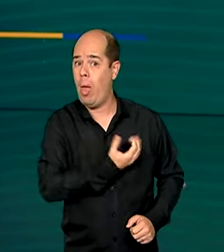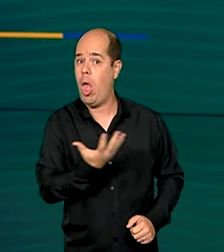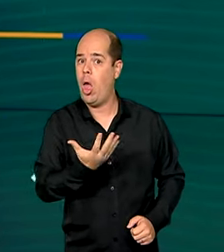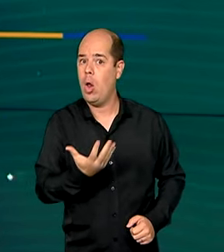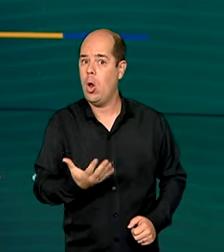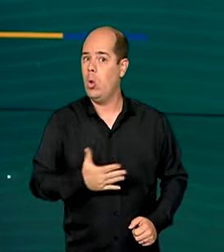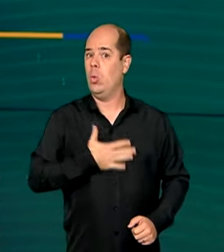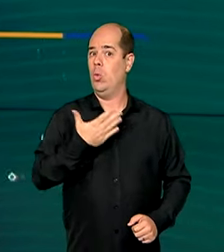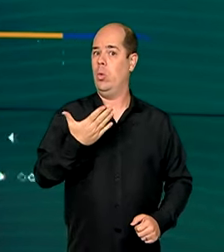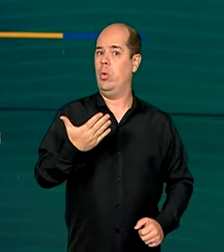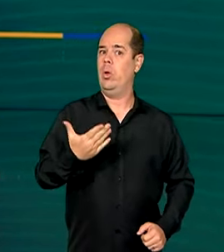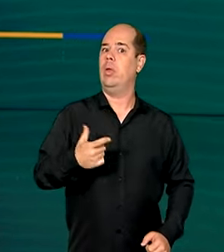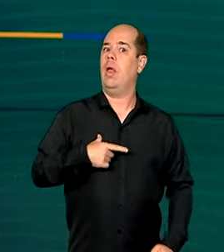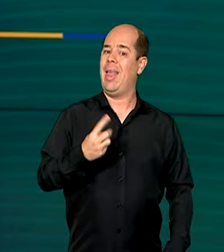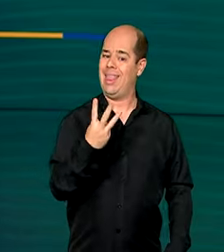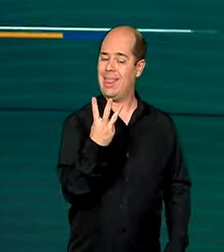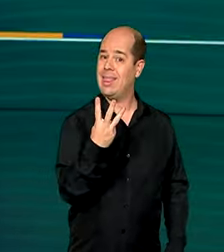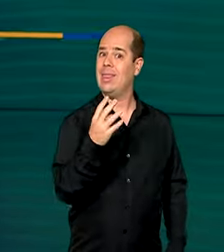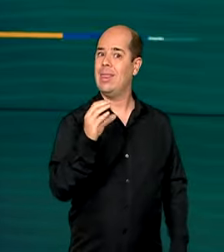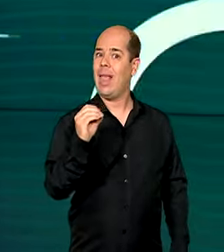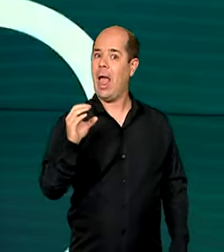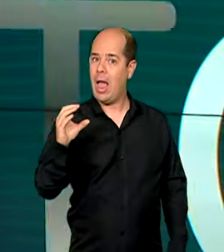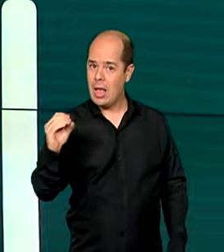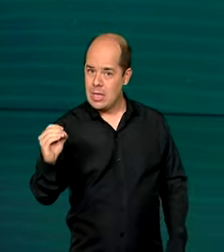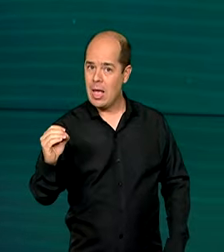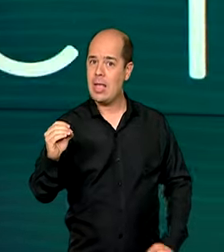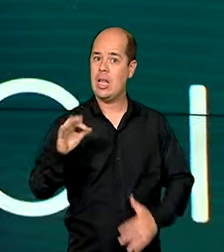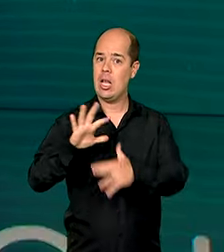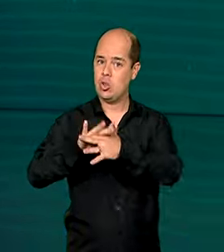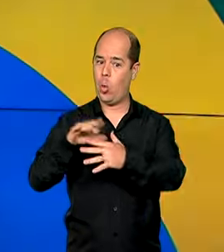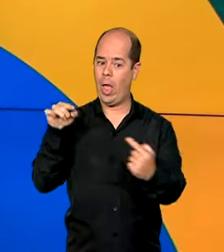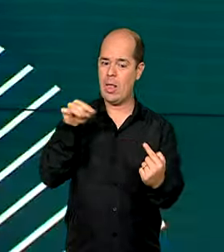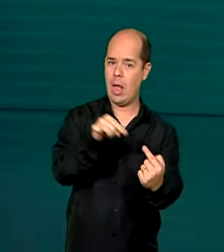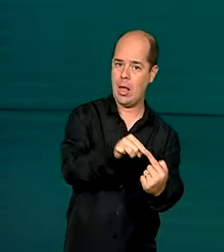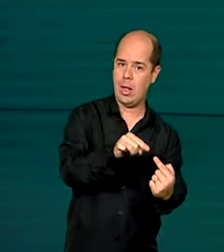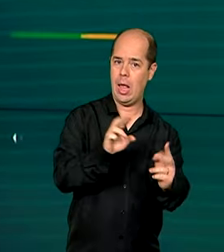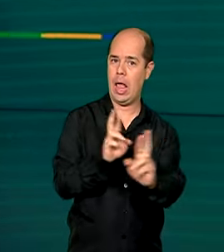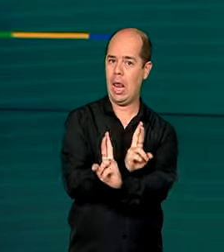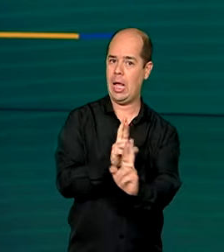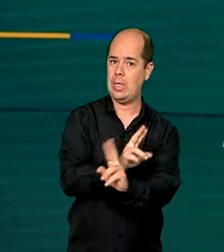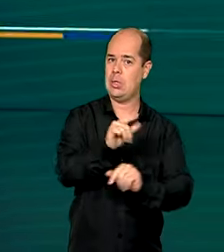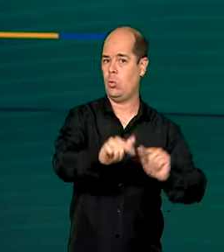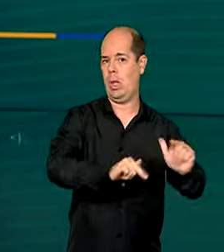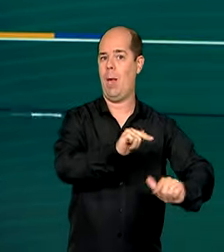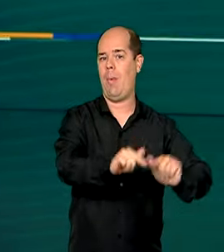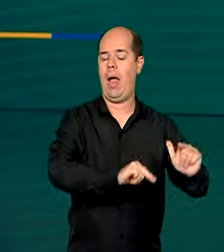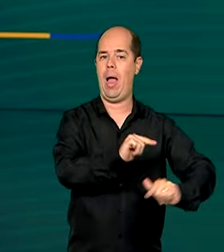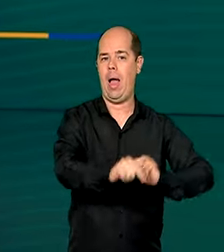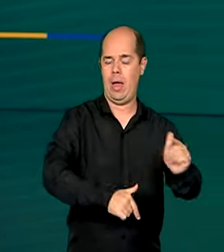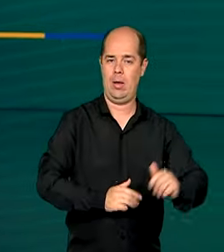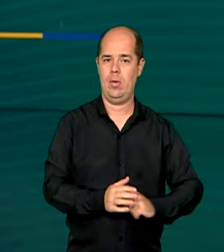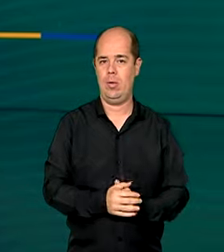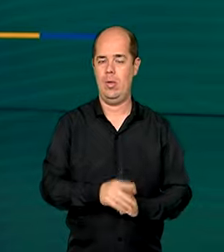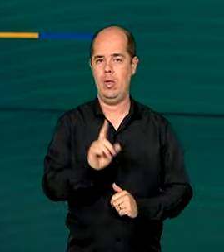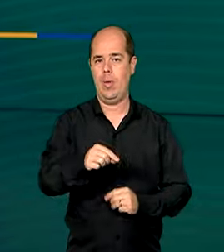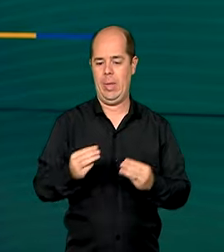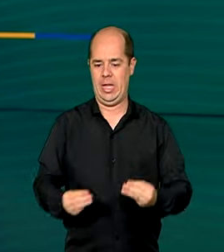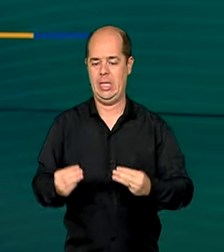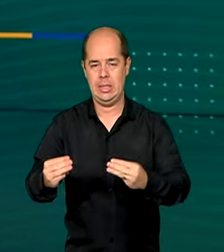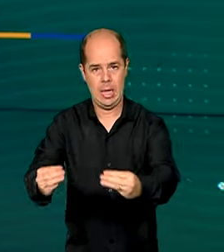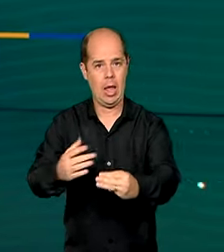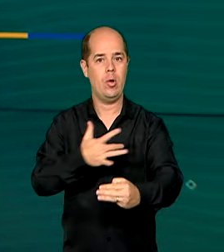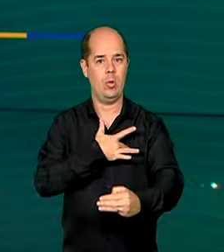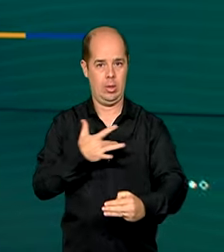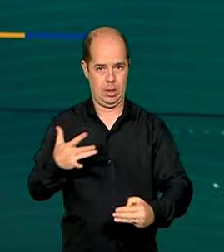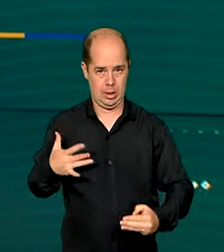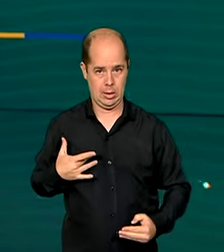doenças ocupacionais, aquelas ligadas ao trabalho. A atualização da listagem pelo Ministério da Saúde é importante